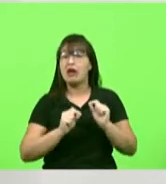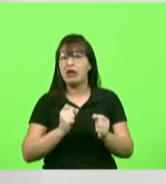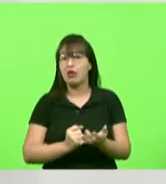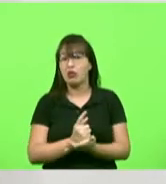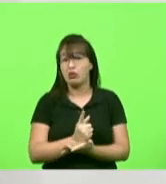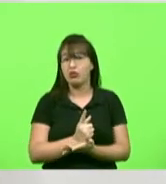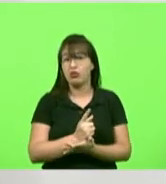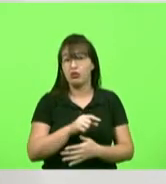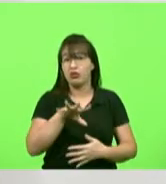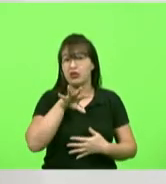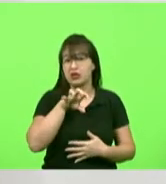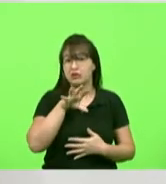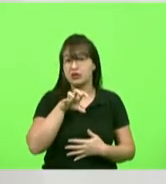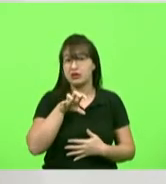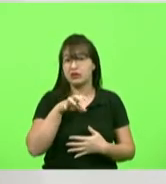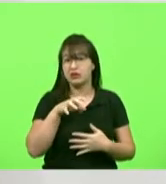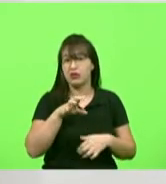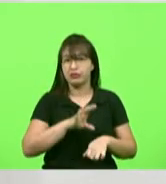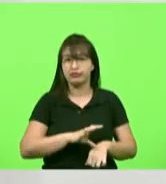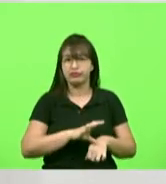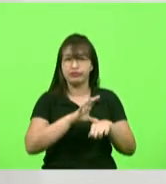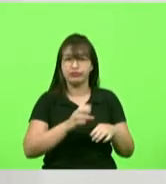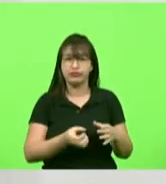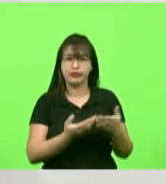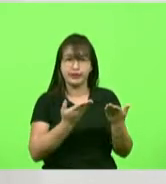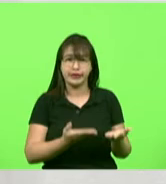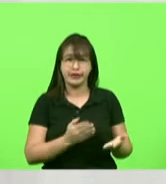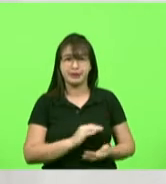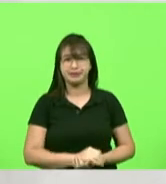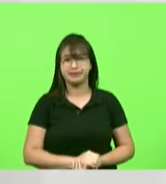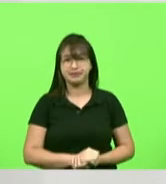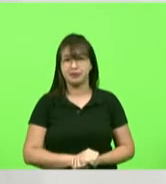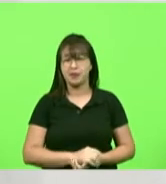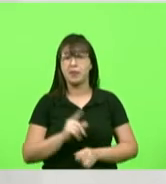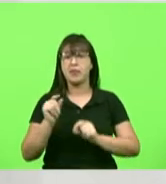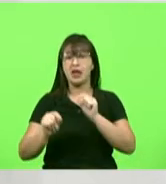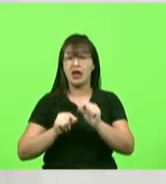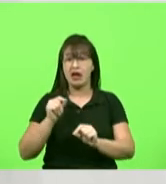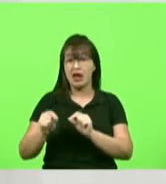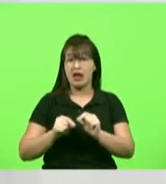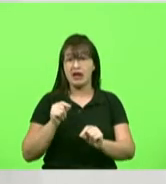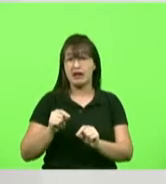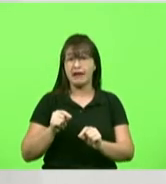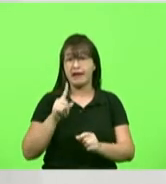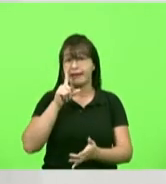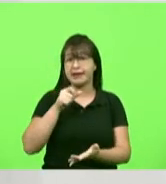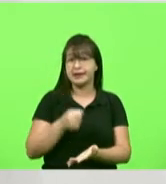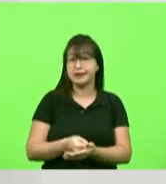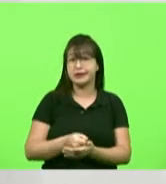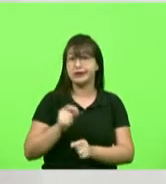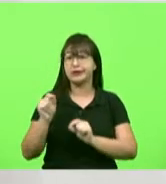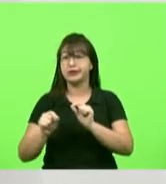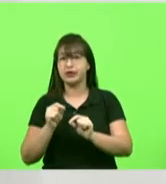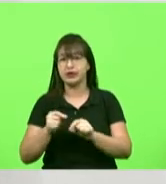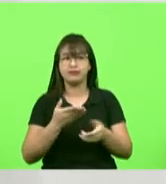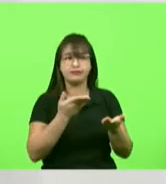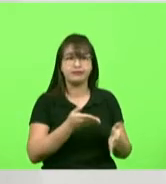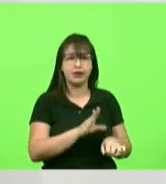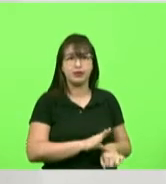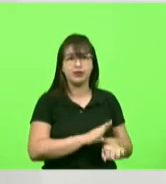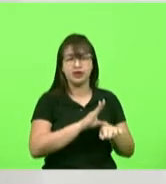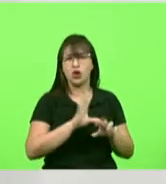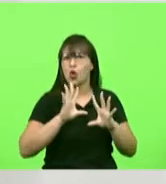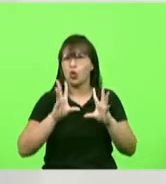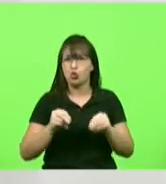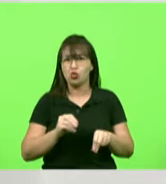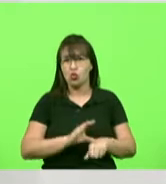o conselho quem que determinou que fosse feito o procedimento dessa exata forma ou para conselho então todo